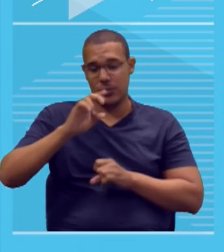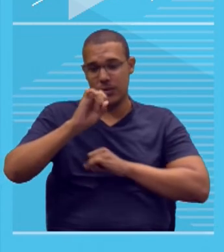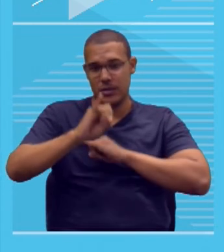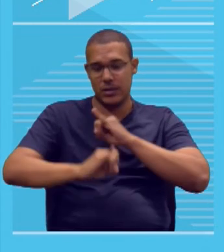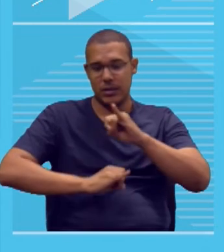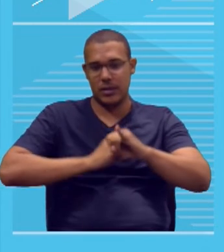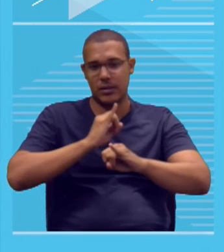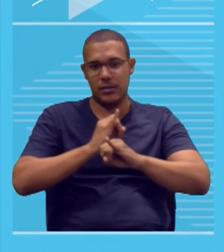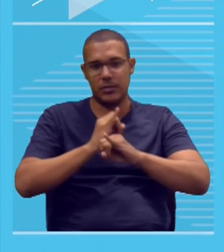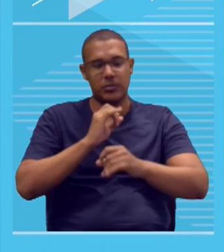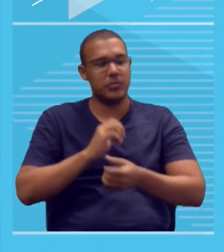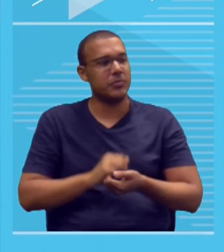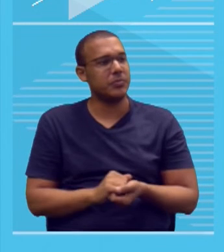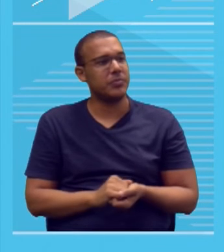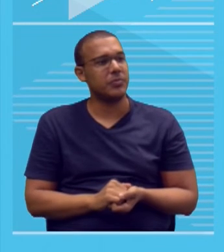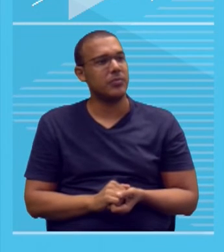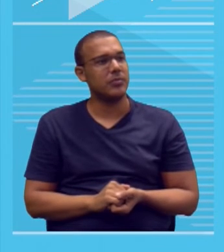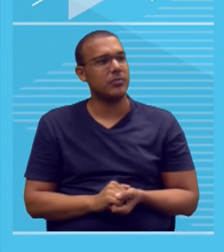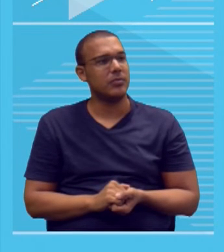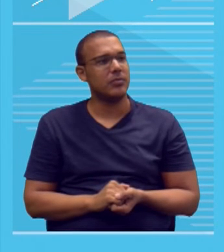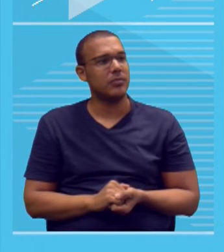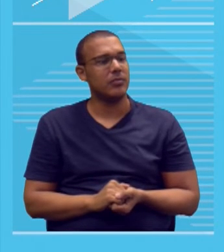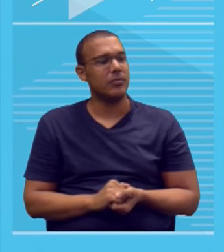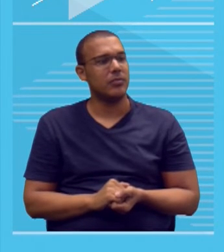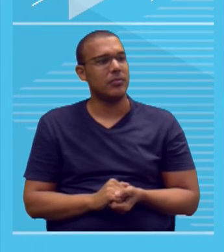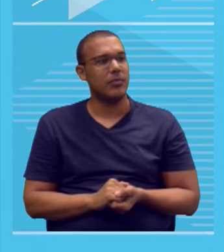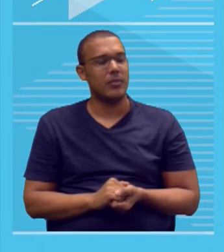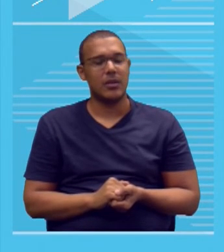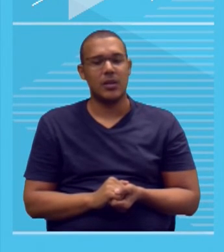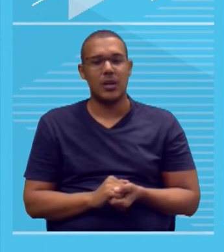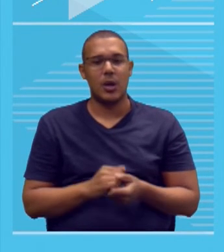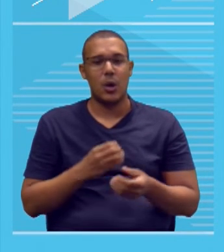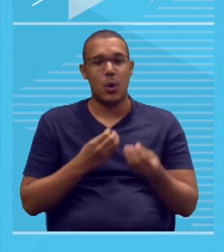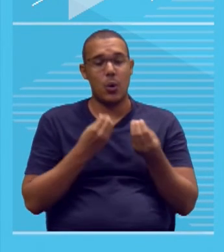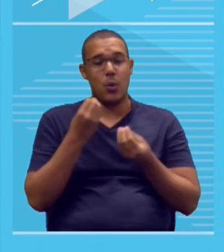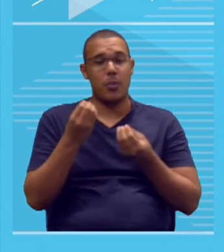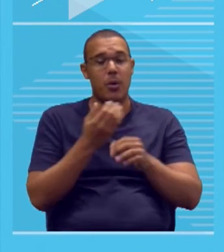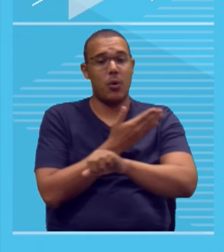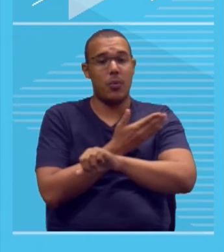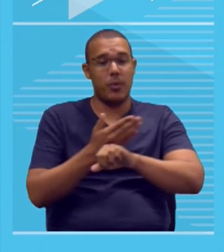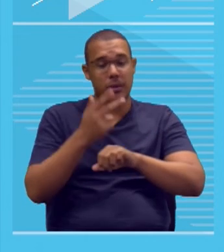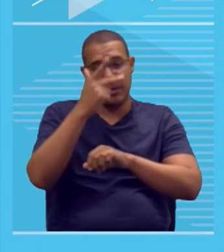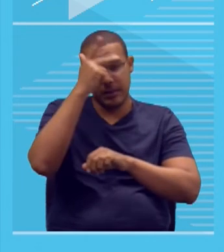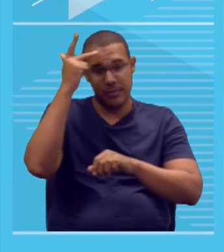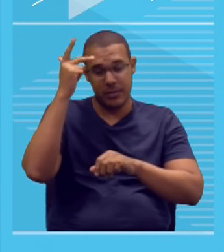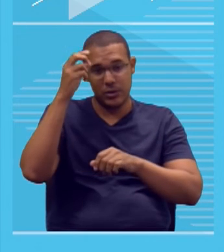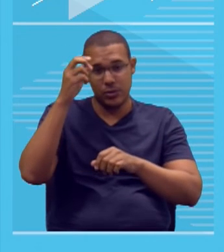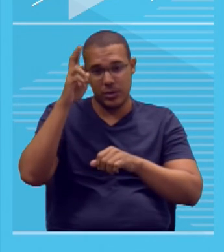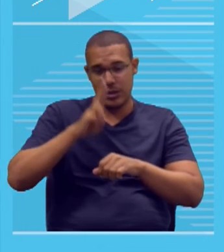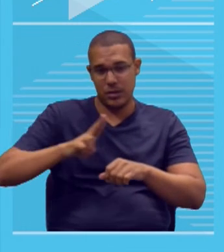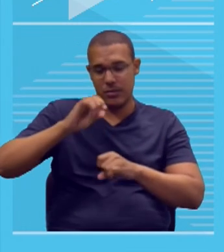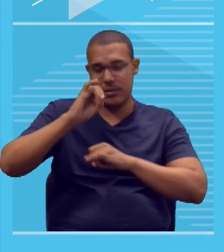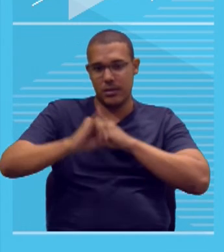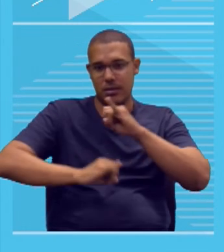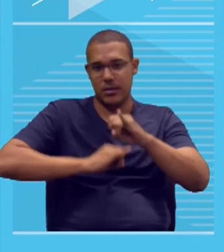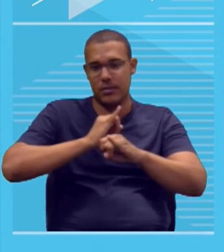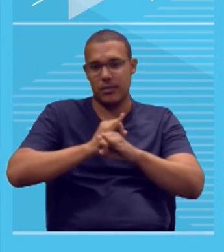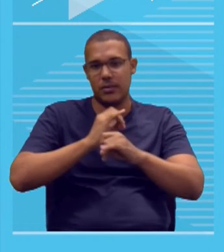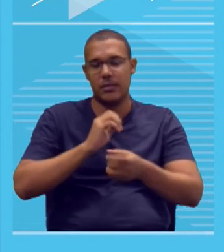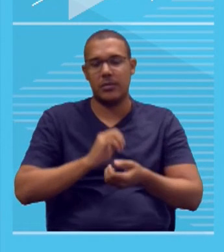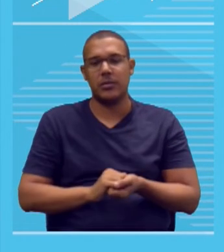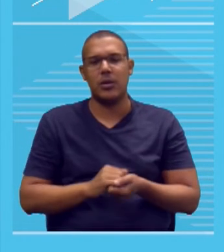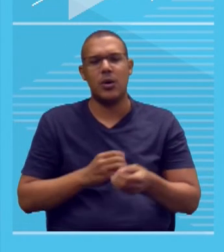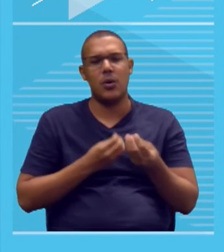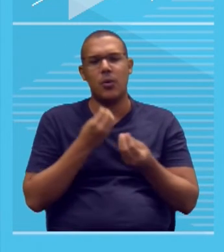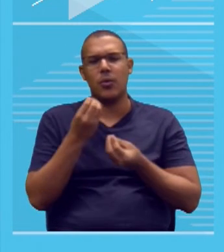ou seja, aqui você tem o comportamento do usuário da internet, ou quem vai usar a internet, detalhe. Como vai haver